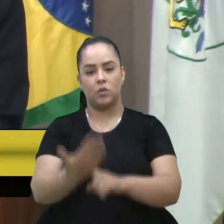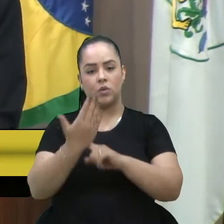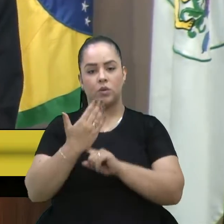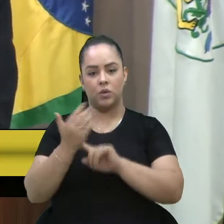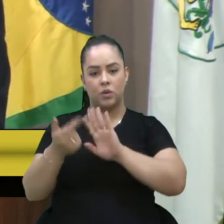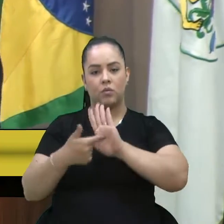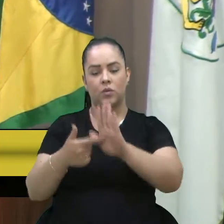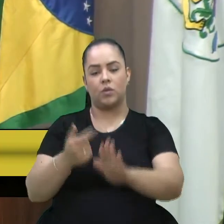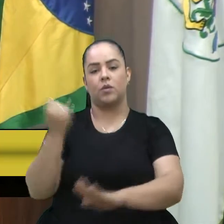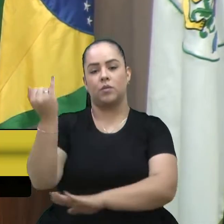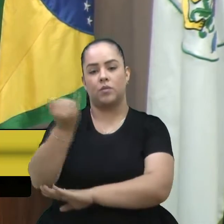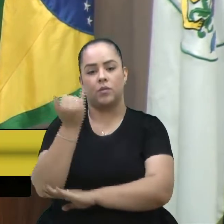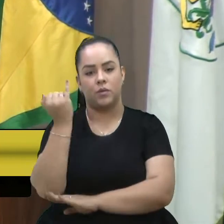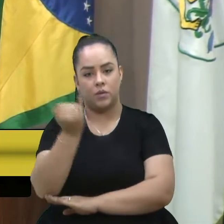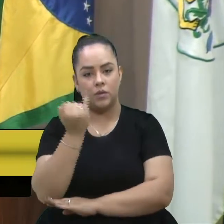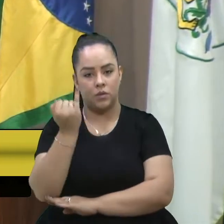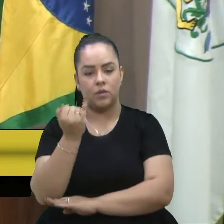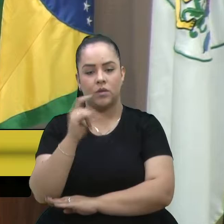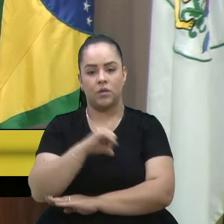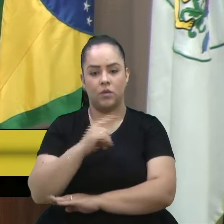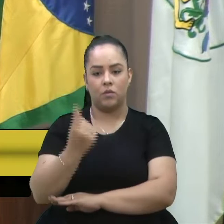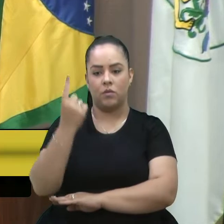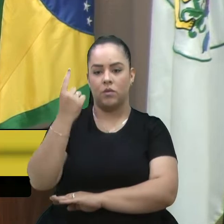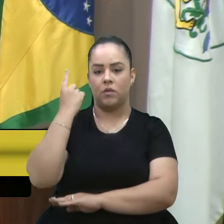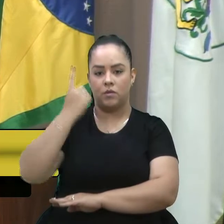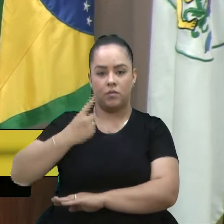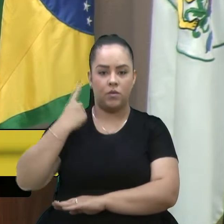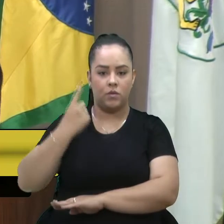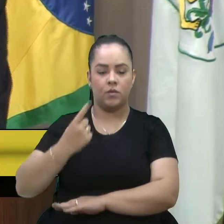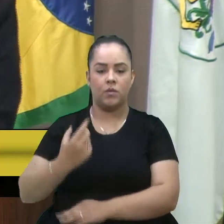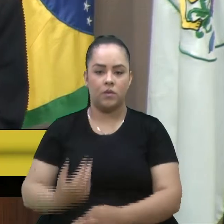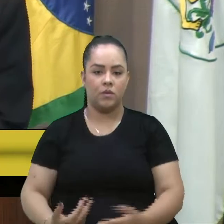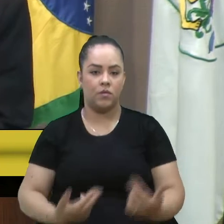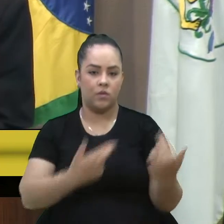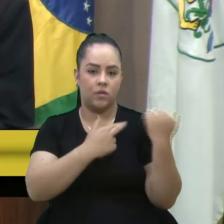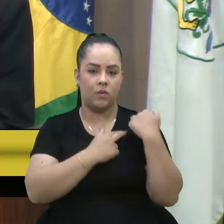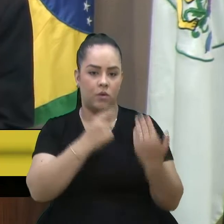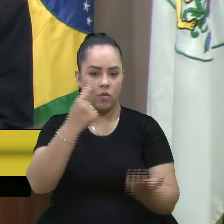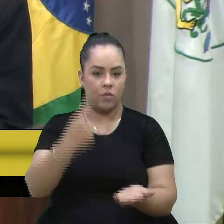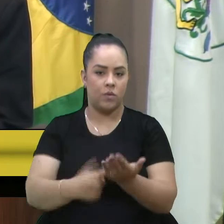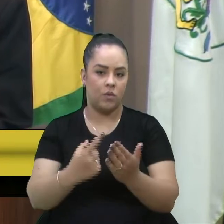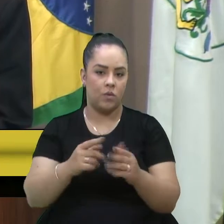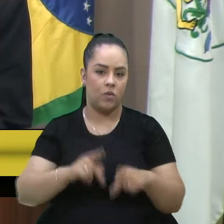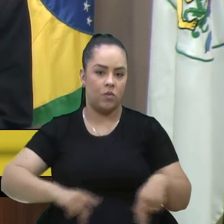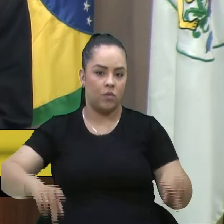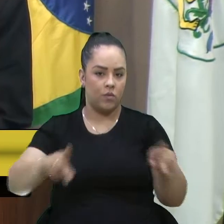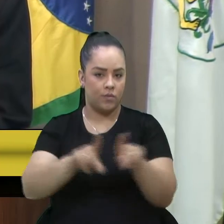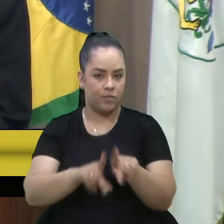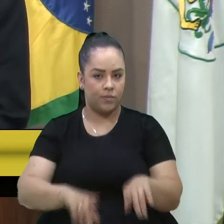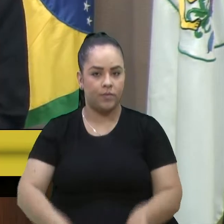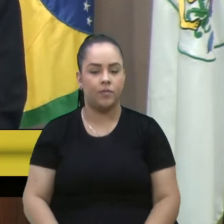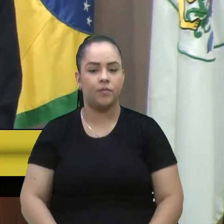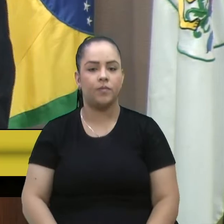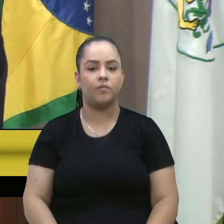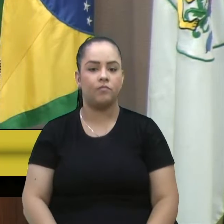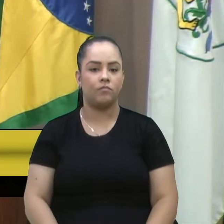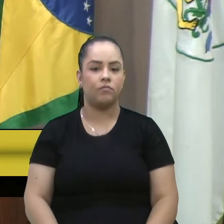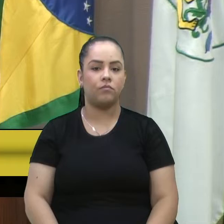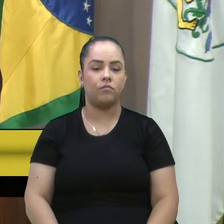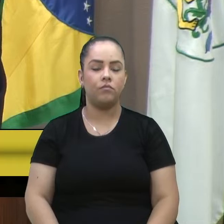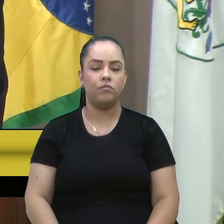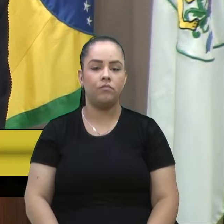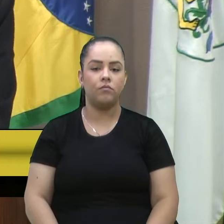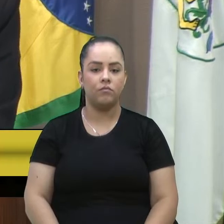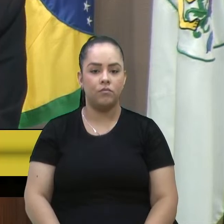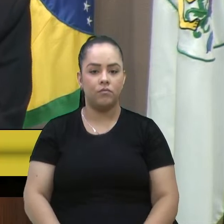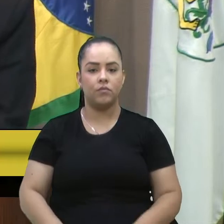importante um deputado estar responsável e comprometido com a população. E, ali, estamos